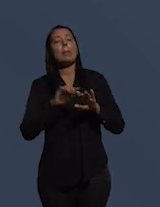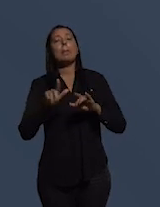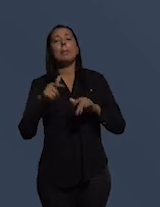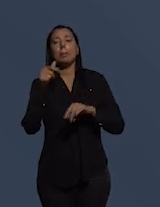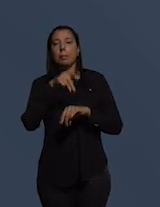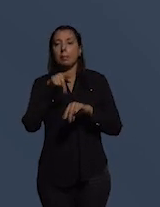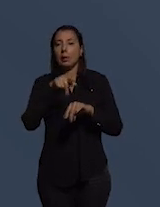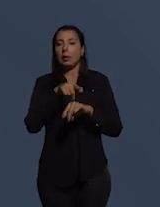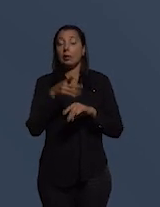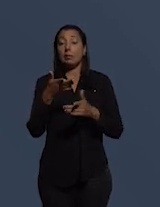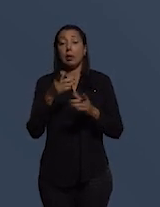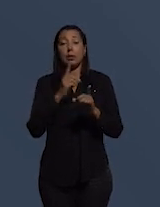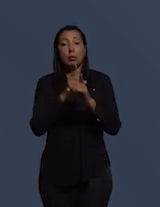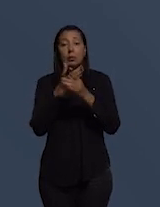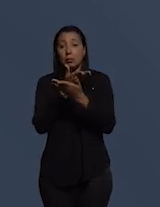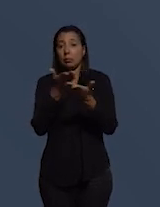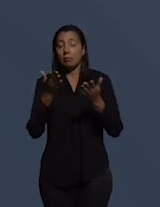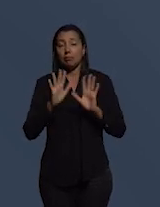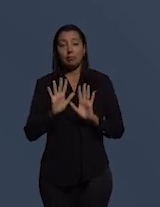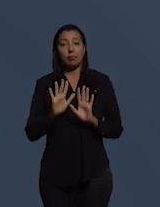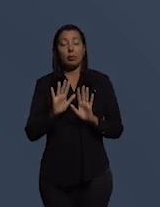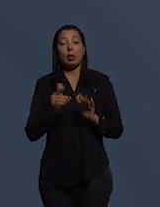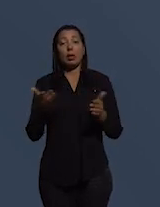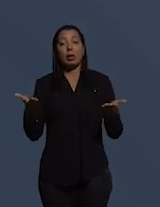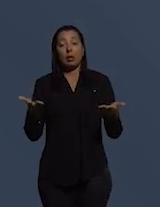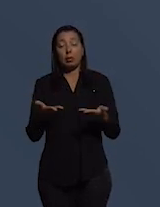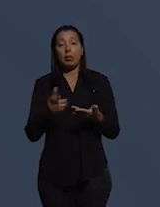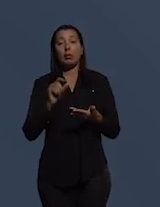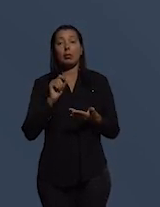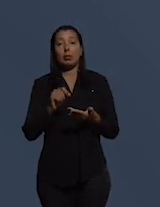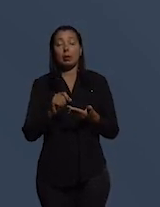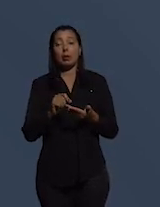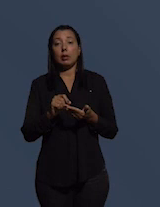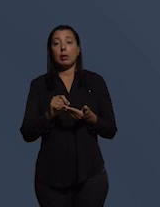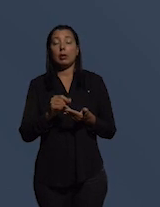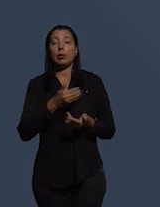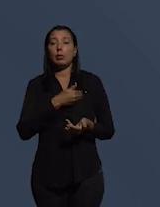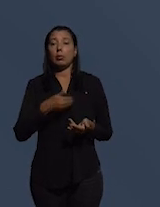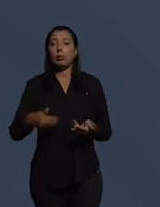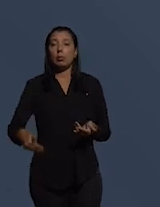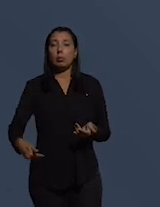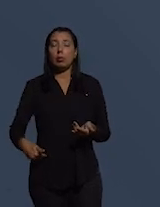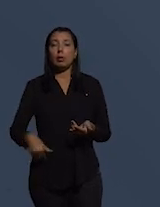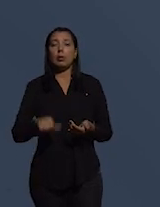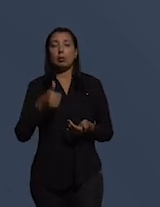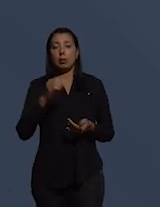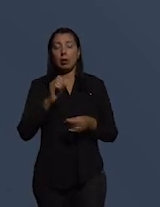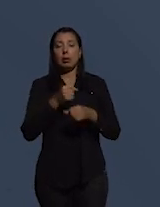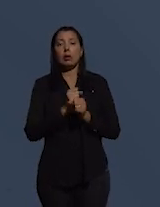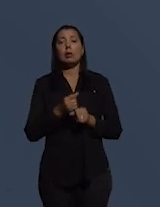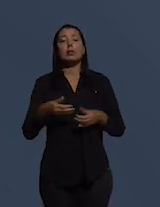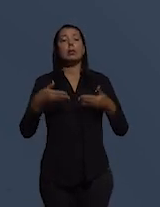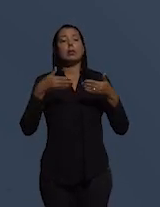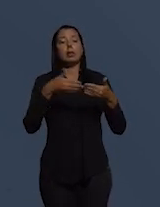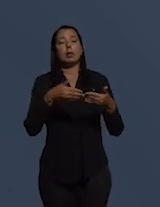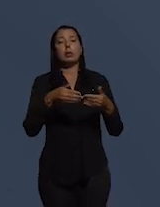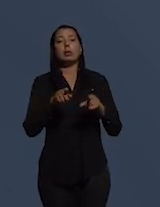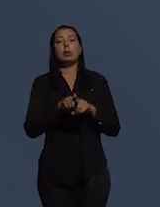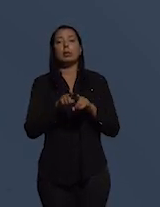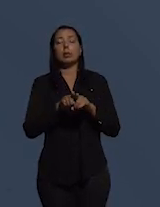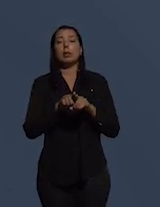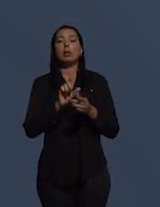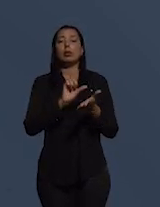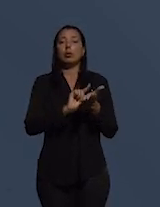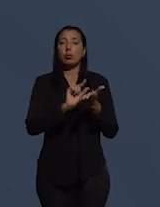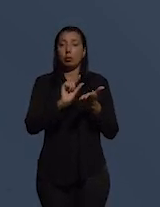vocês agora as tendências de e-governo nos últimos dez anos e participação no e-governo no governo digital